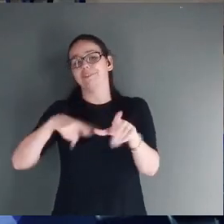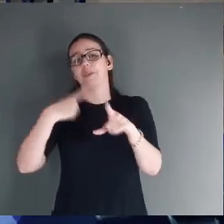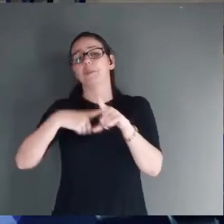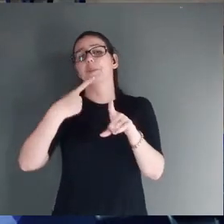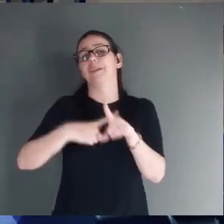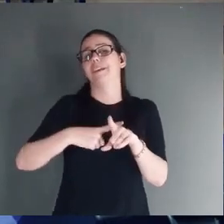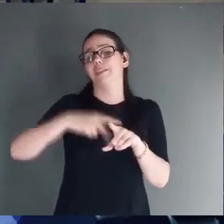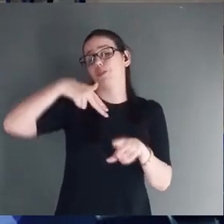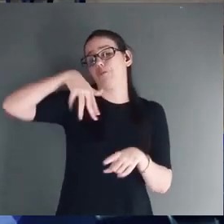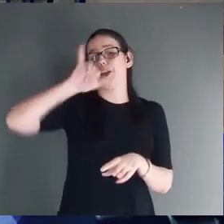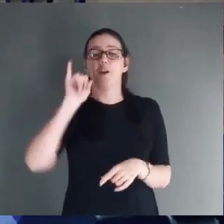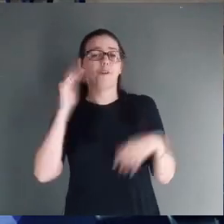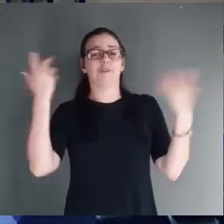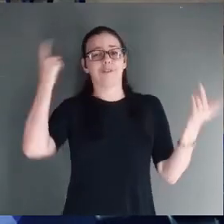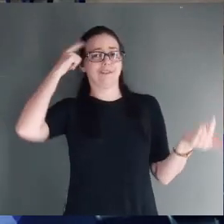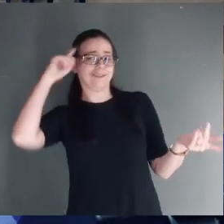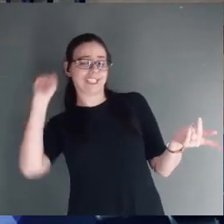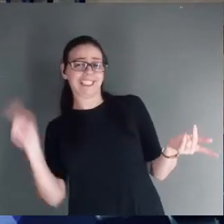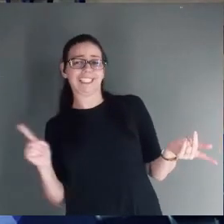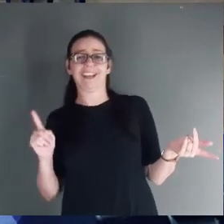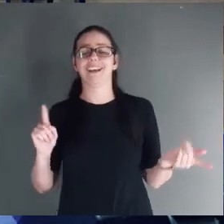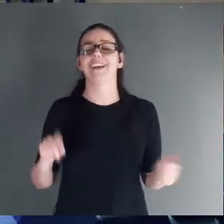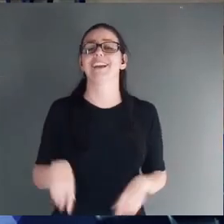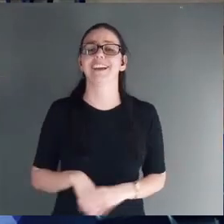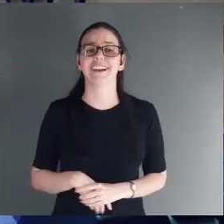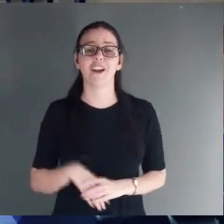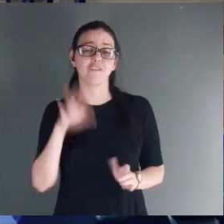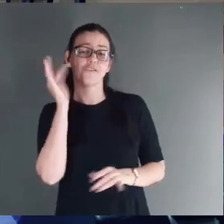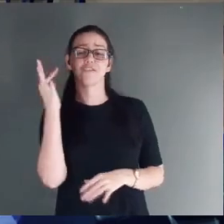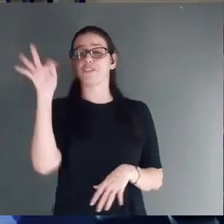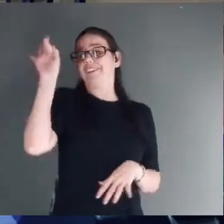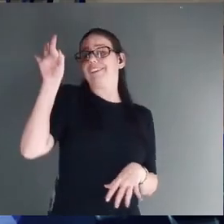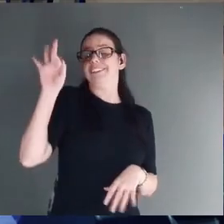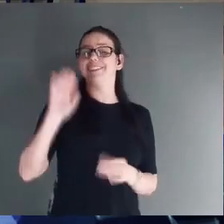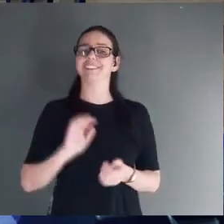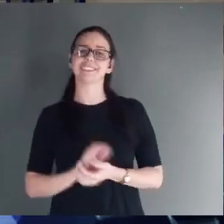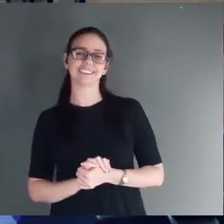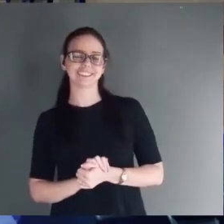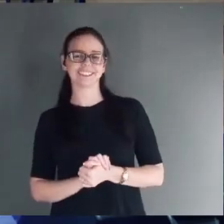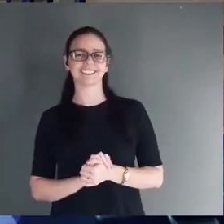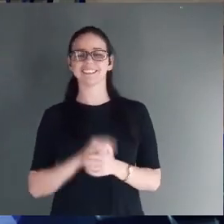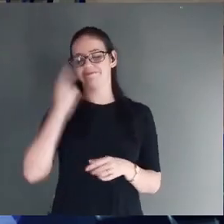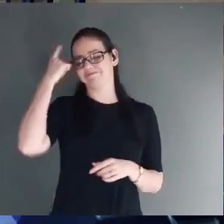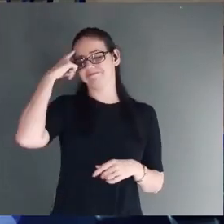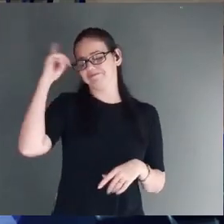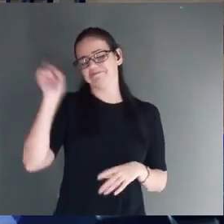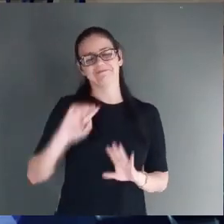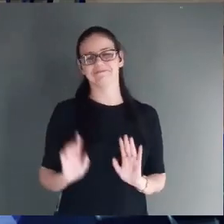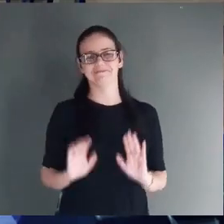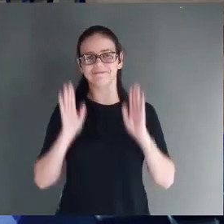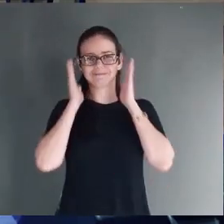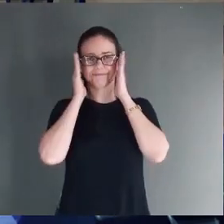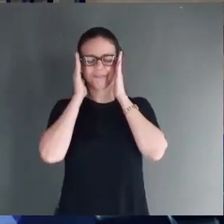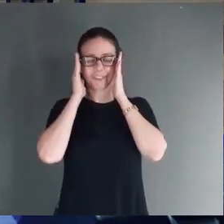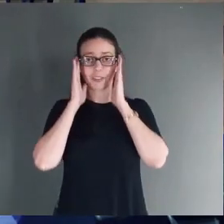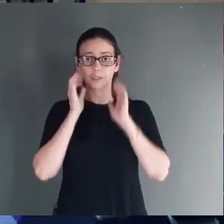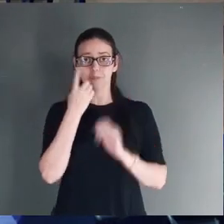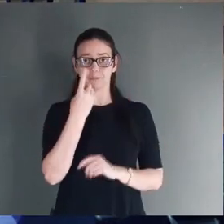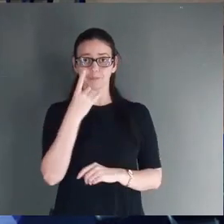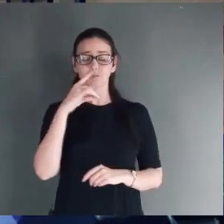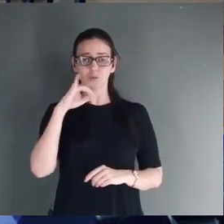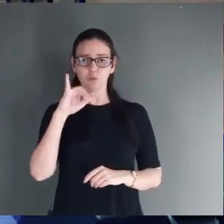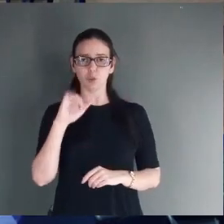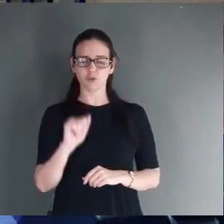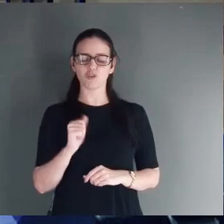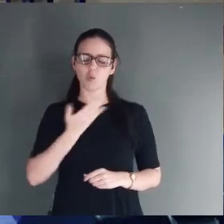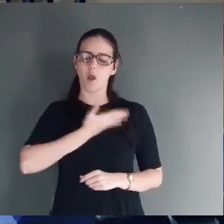ele é rei. Mais uma vez eu ouvi um amigo comentou comigo. Um certo homem, um